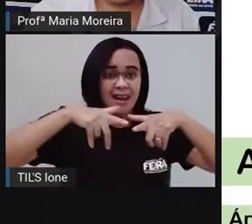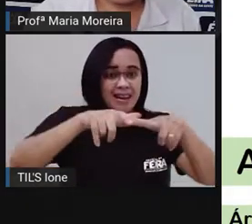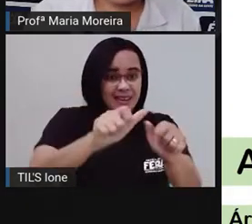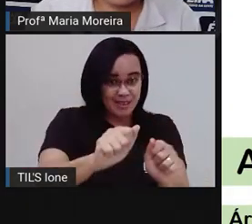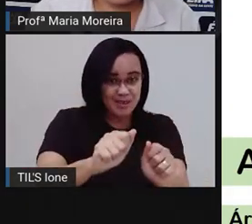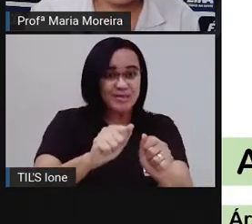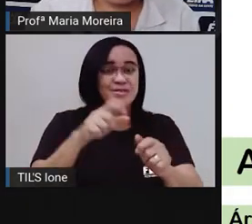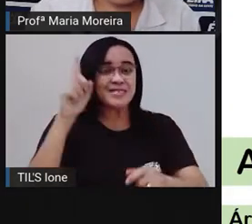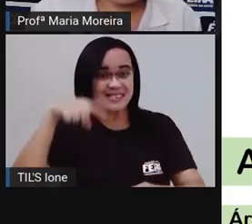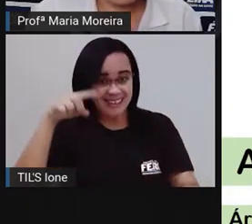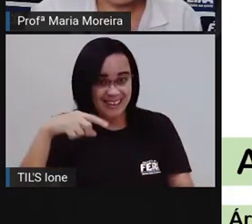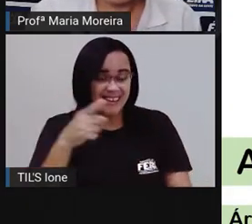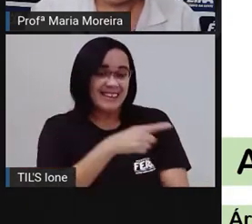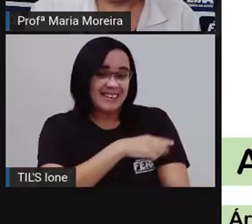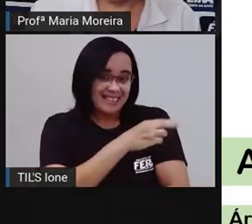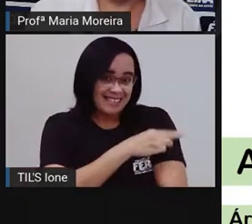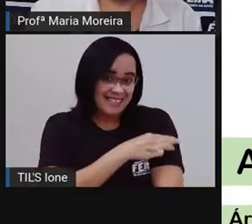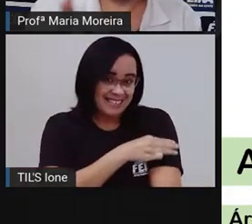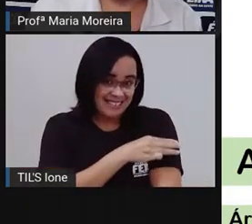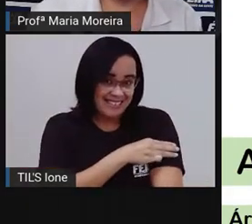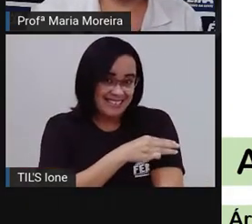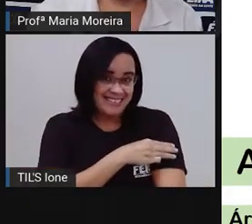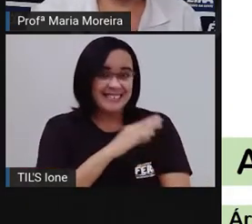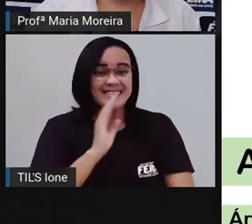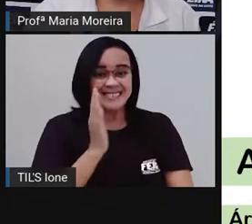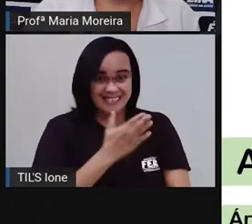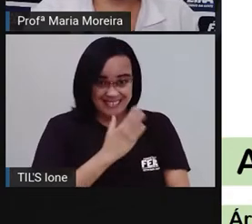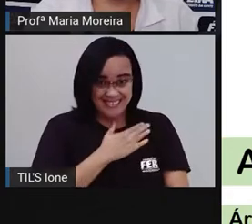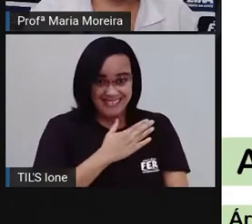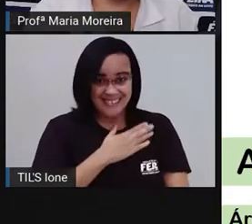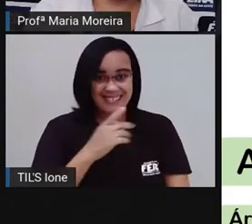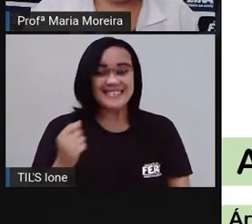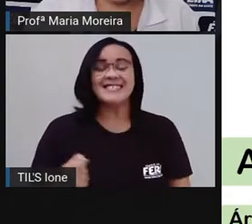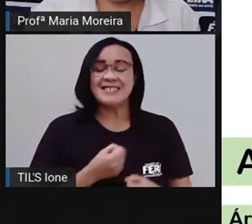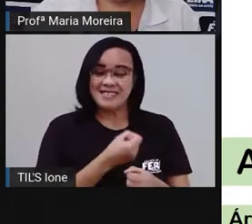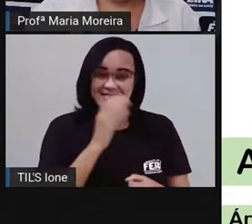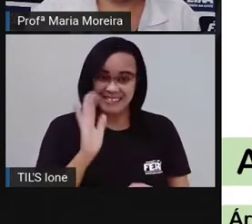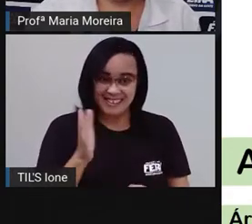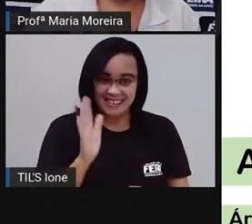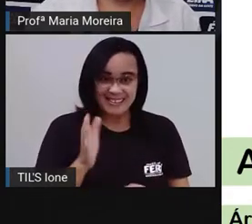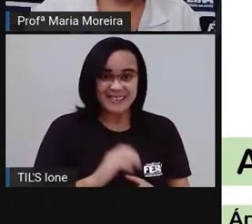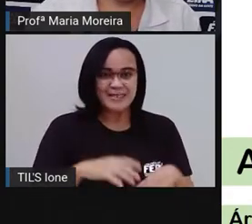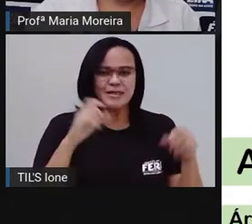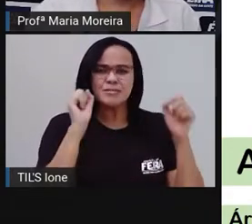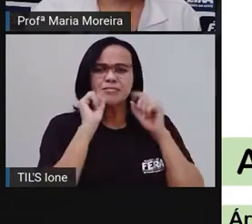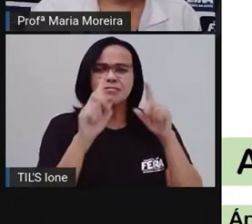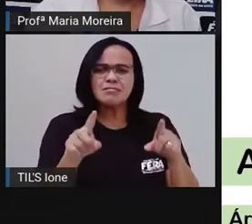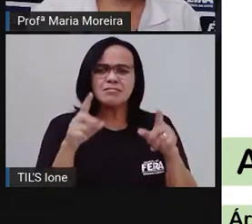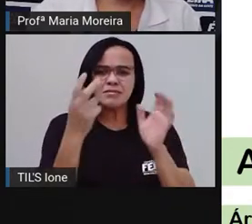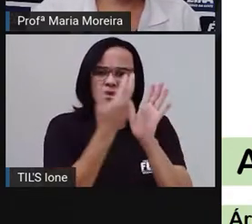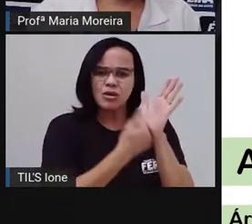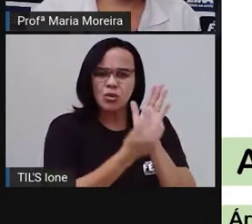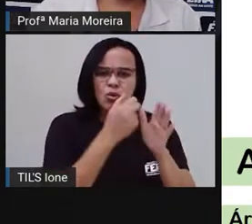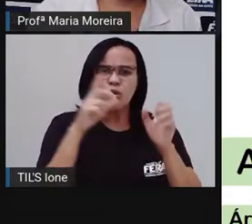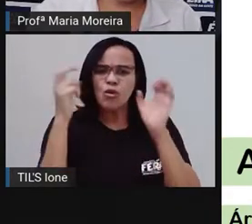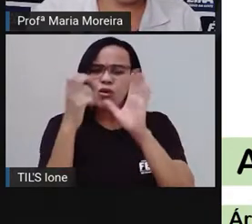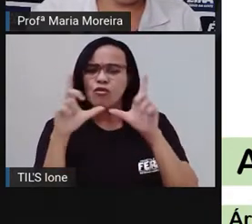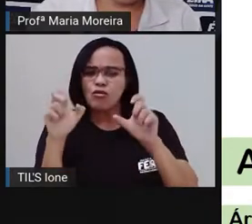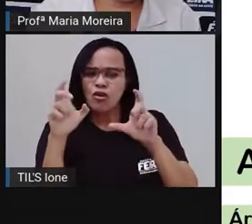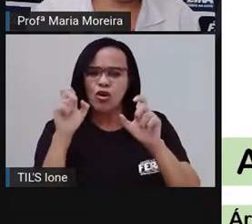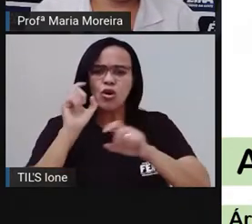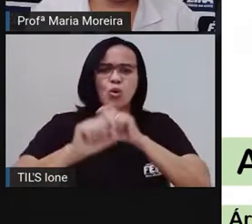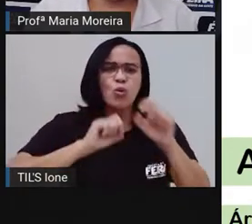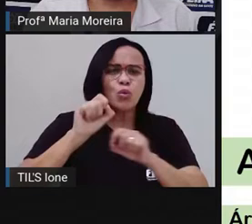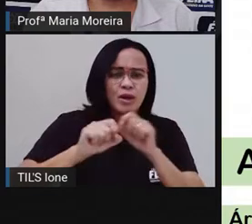com esse terceiro ano aqui. Bom, vamos dar uma olhadinha aí na nossa imagem, olha só o que tem aí. Alguns pronomes, né?